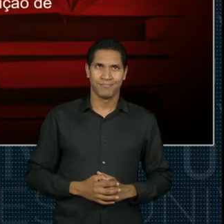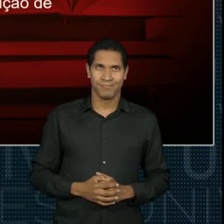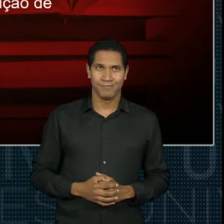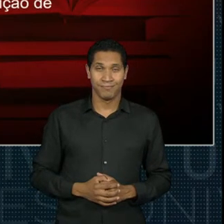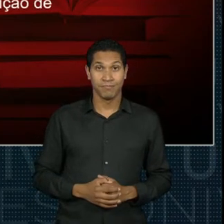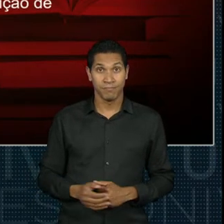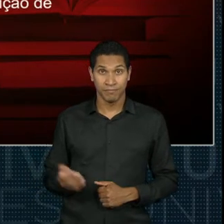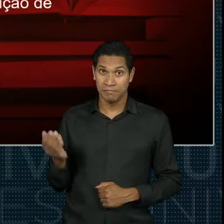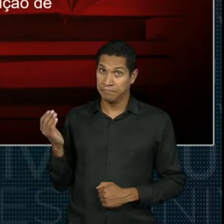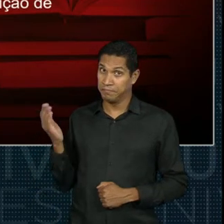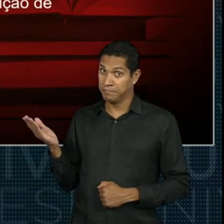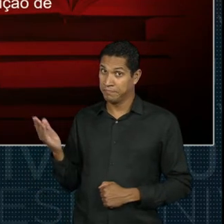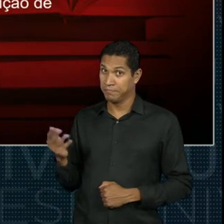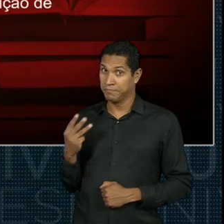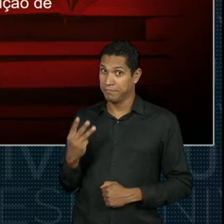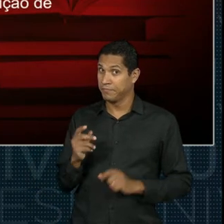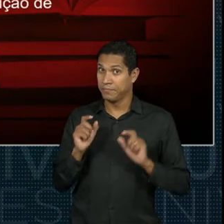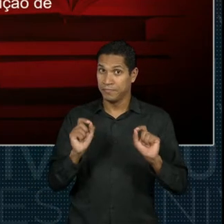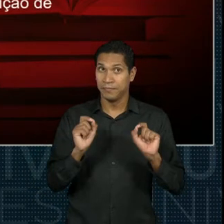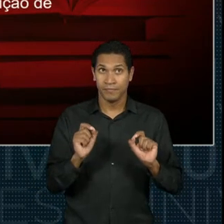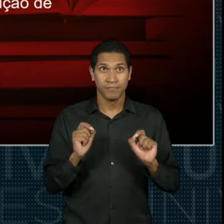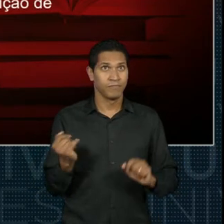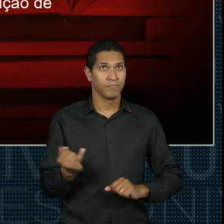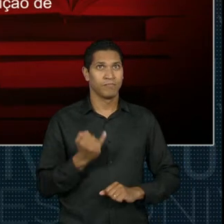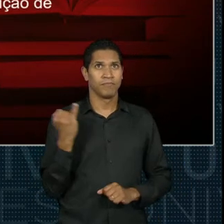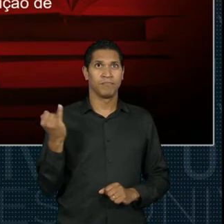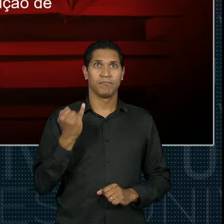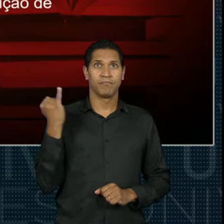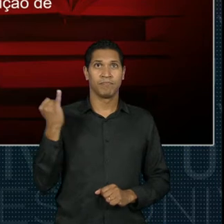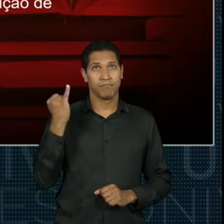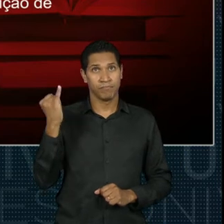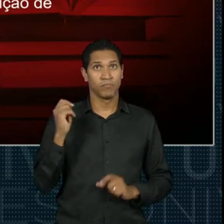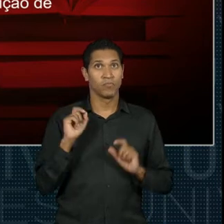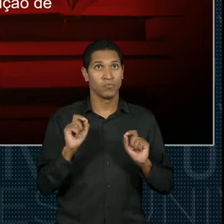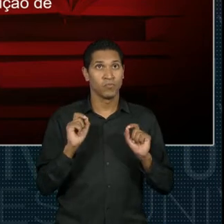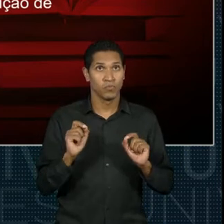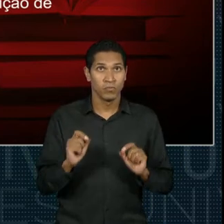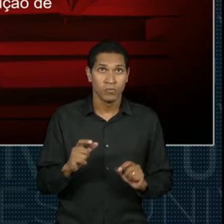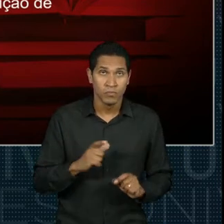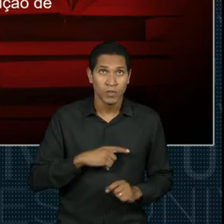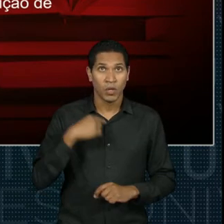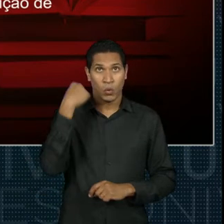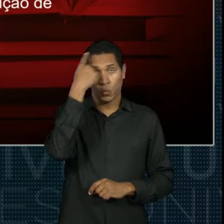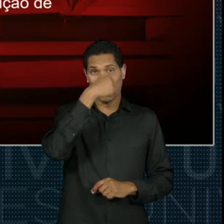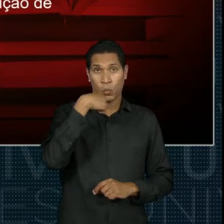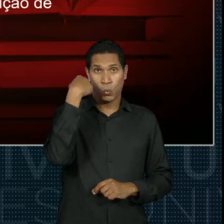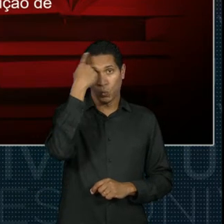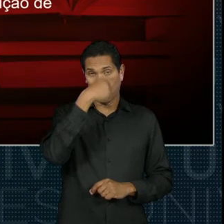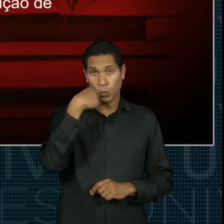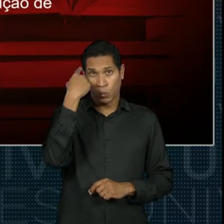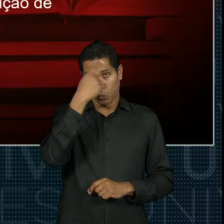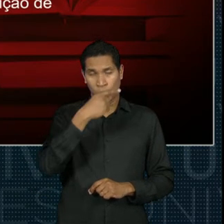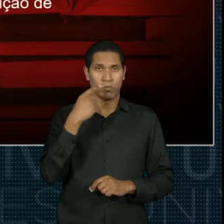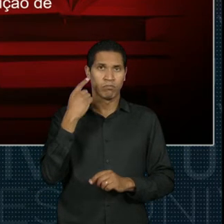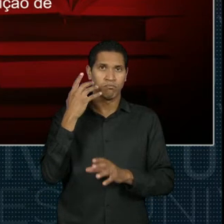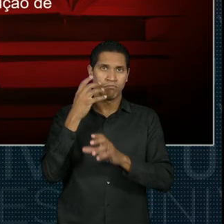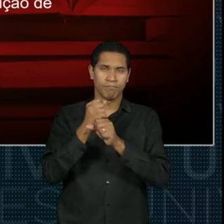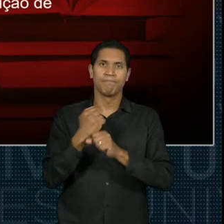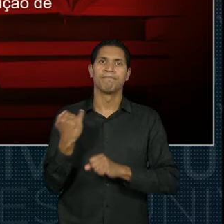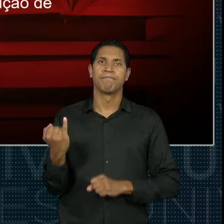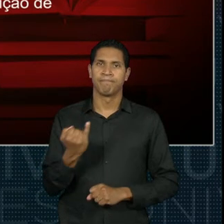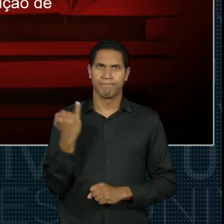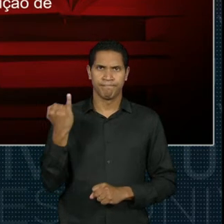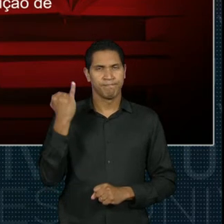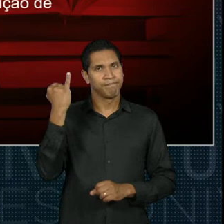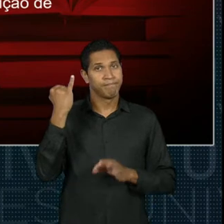Outra característica bastante relevante é que apenas a carga horária é importante. não vai ter nenhuma